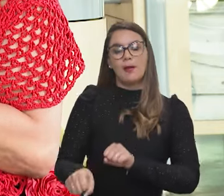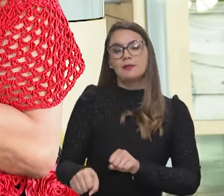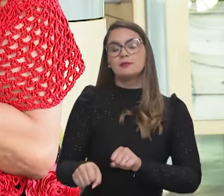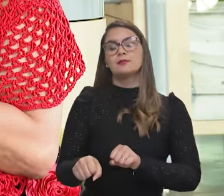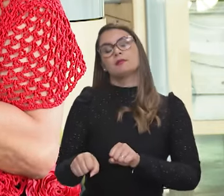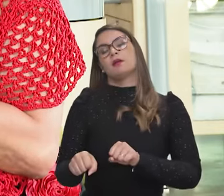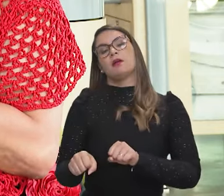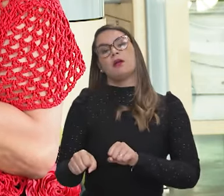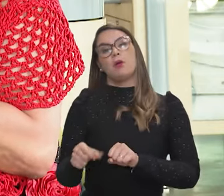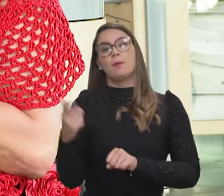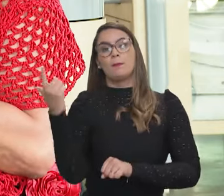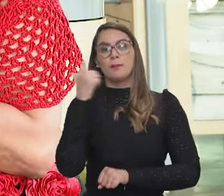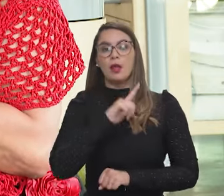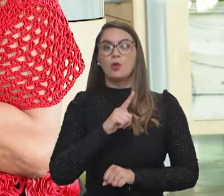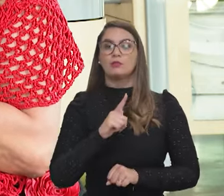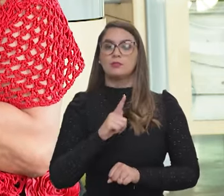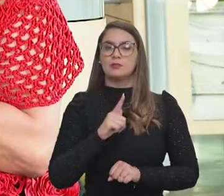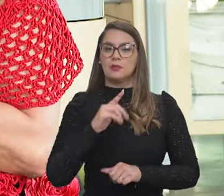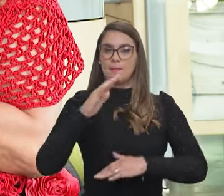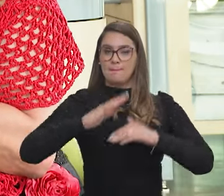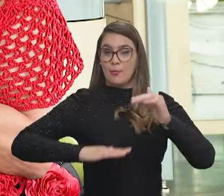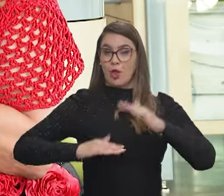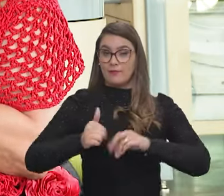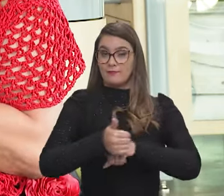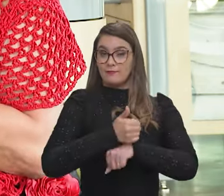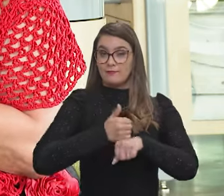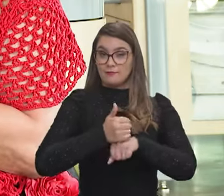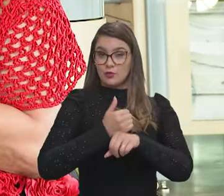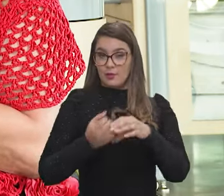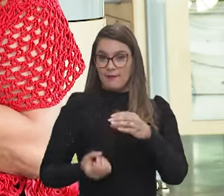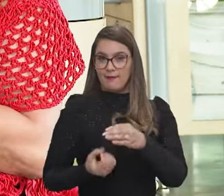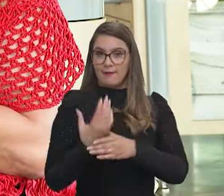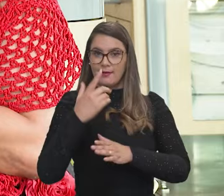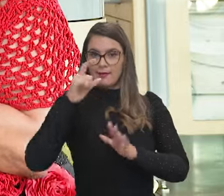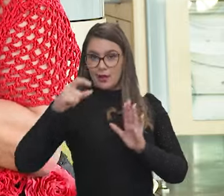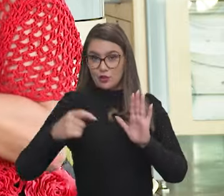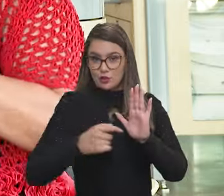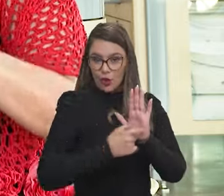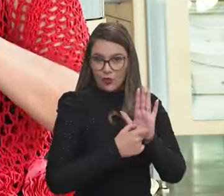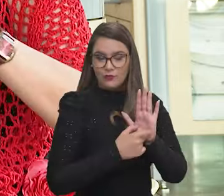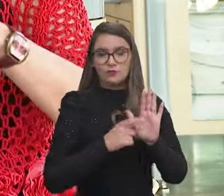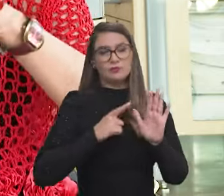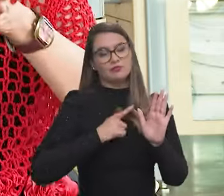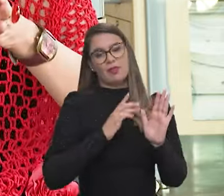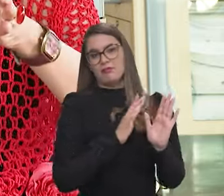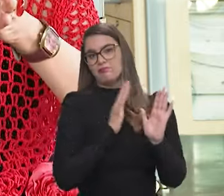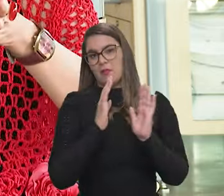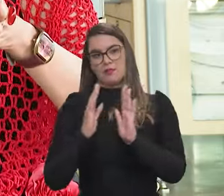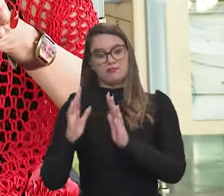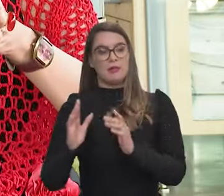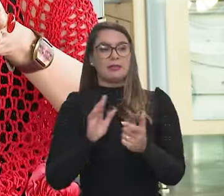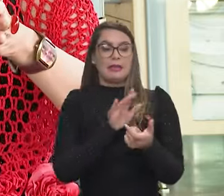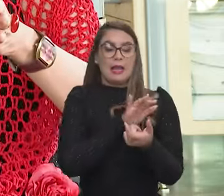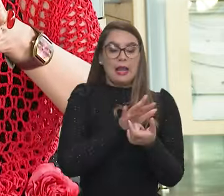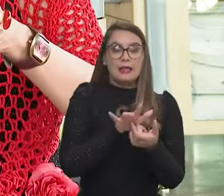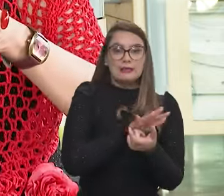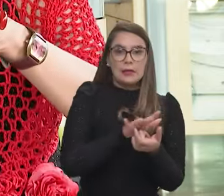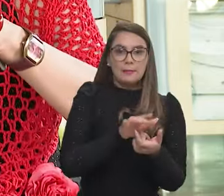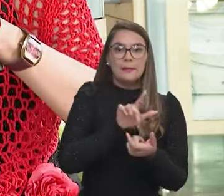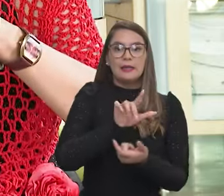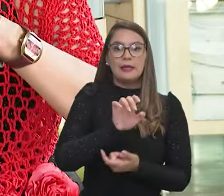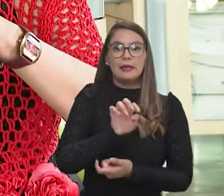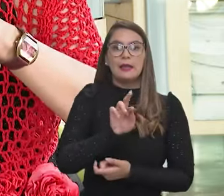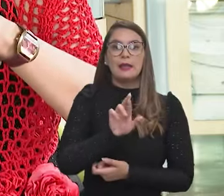formação, para virarem programadores, né, desenvolvedores de software. E a gente tem vários estágios, o letramento é um